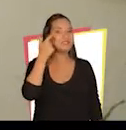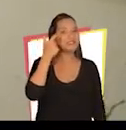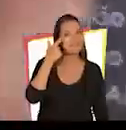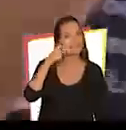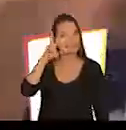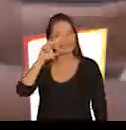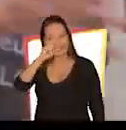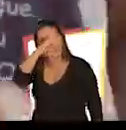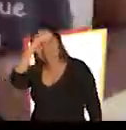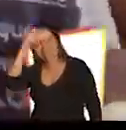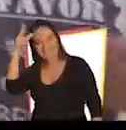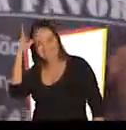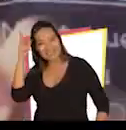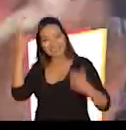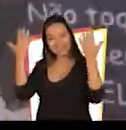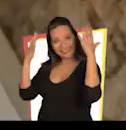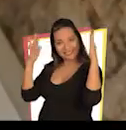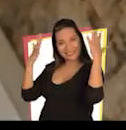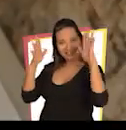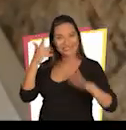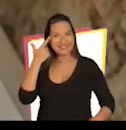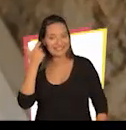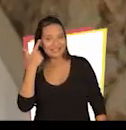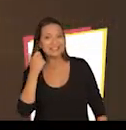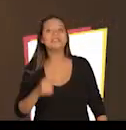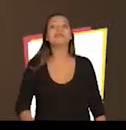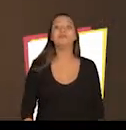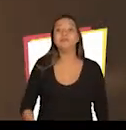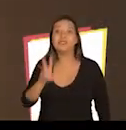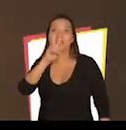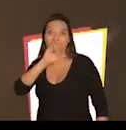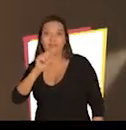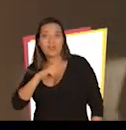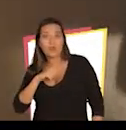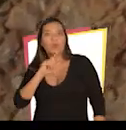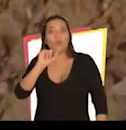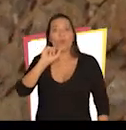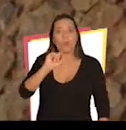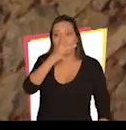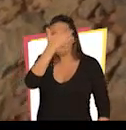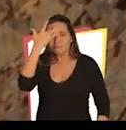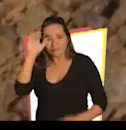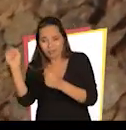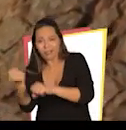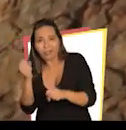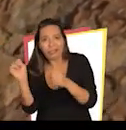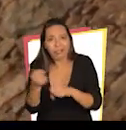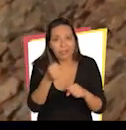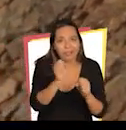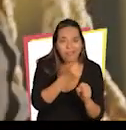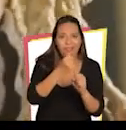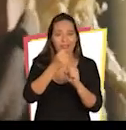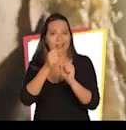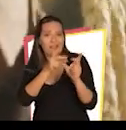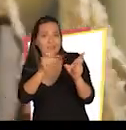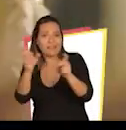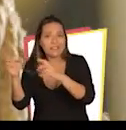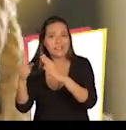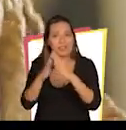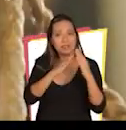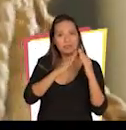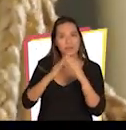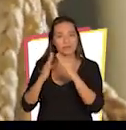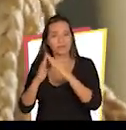prefeito É o Freixo Vai ter gari, ambulante Sem teto, estudante, funk e